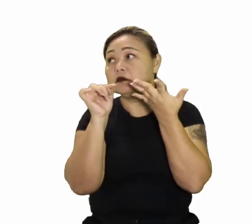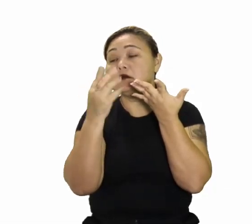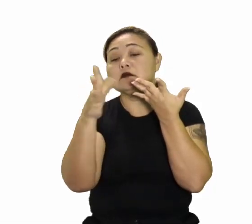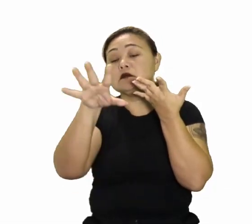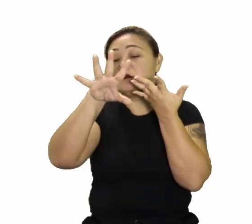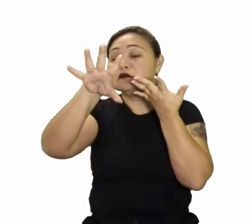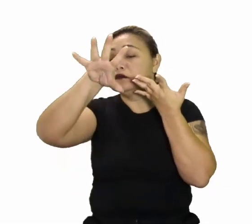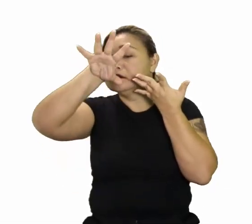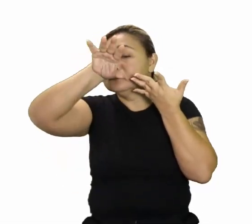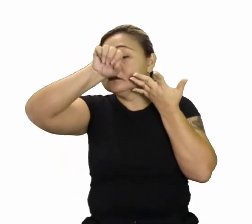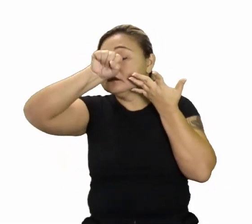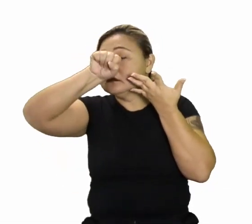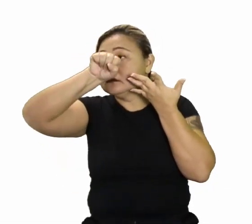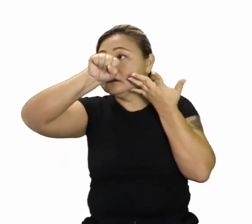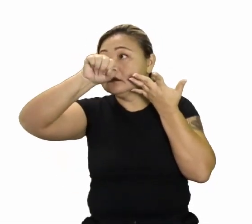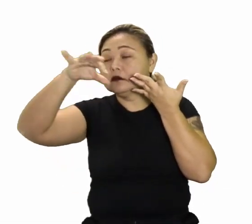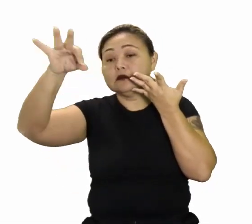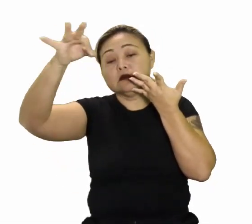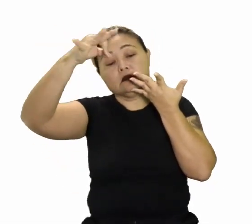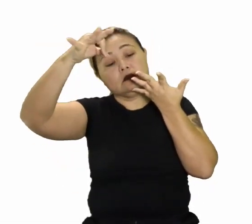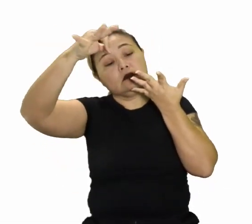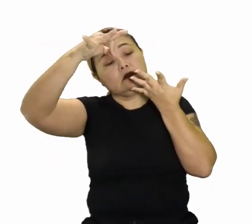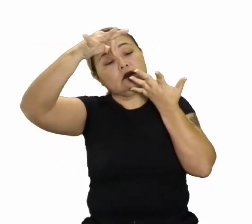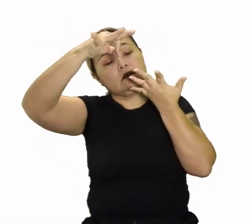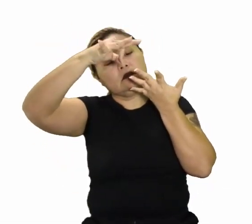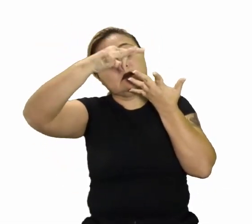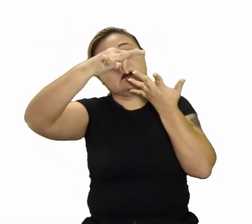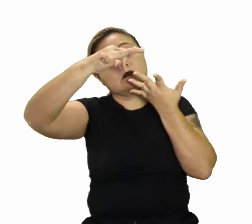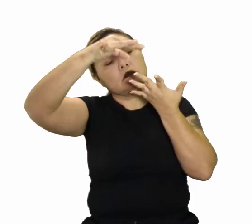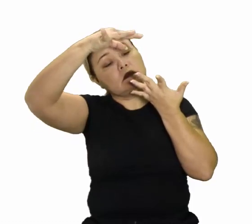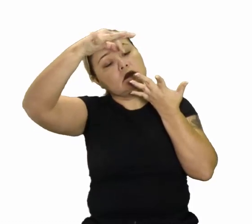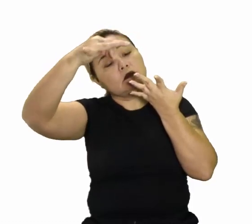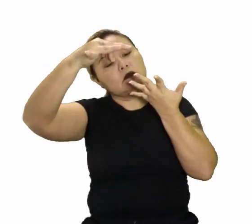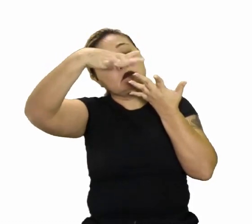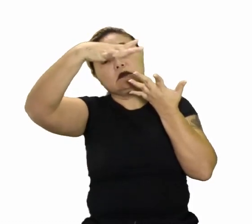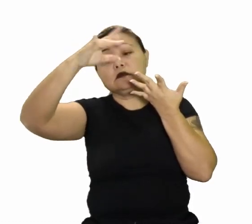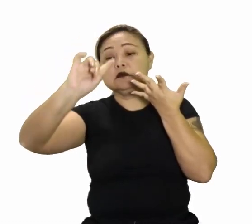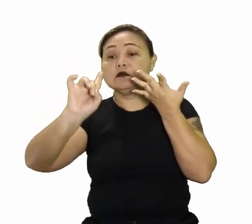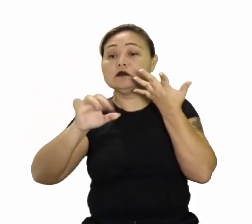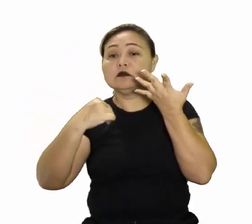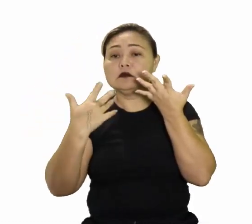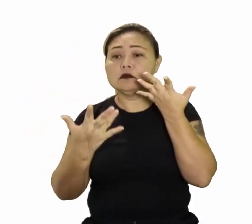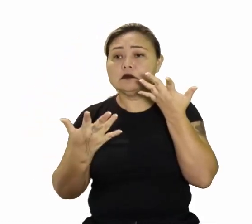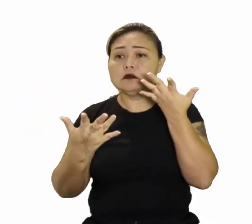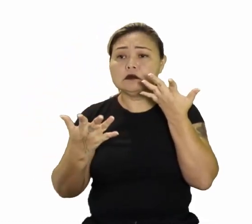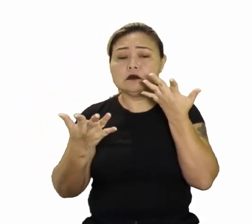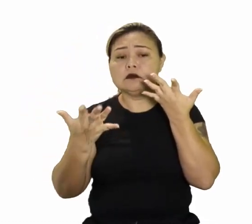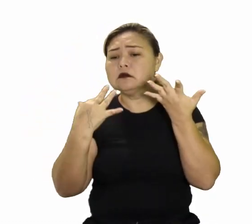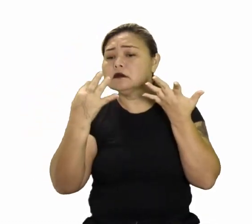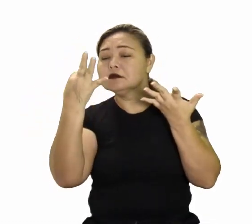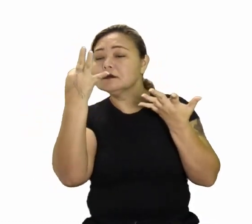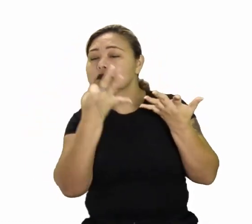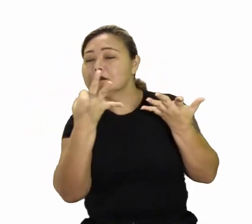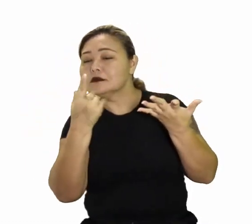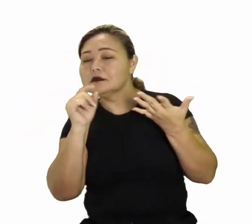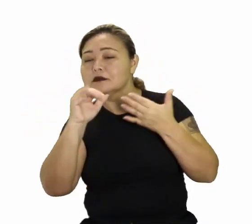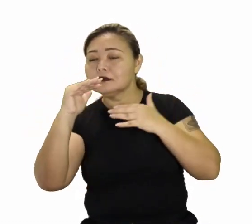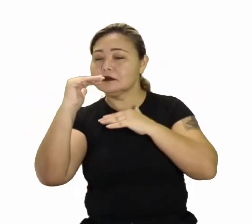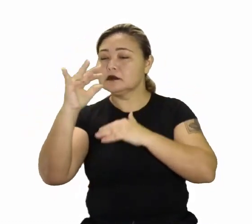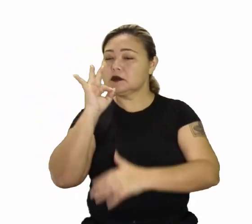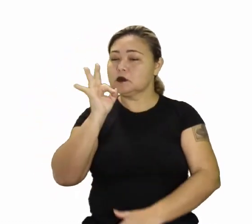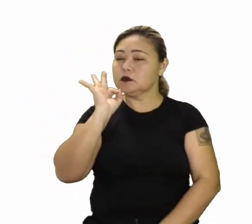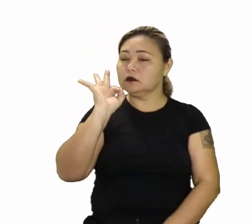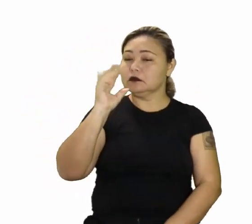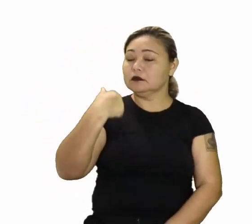aroma que atrai, atrai os agentes polinizadores. A pessoa falou assim, ai, que lindo café de café,